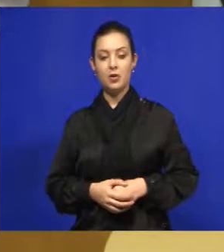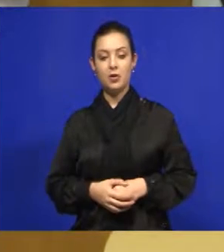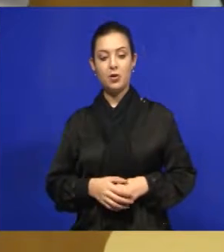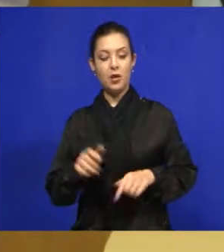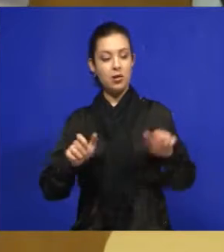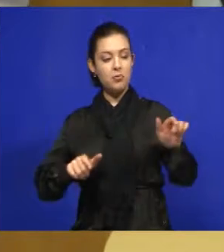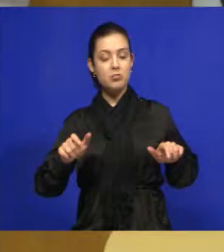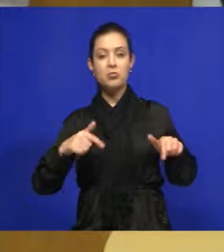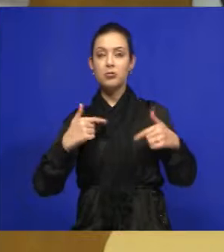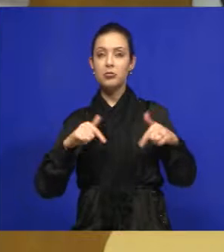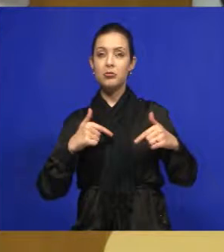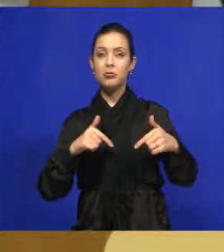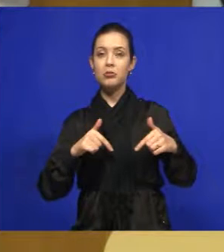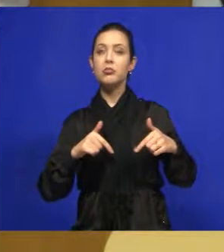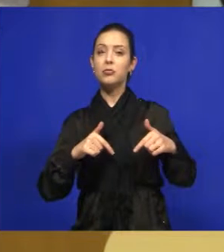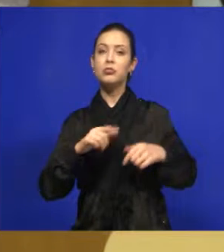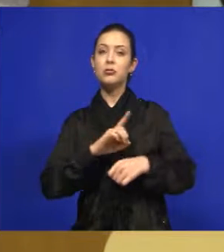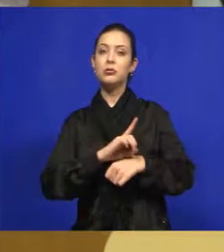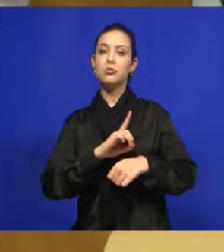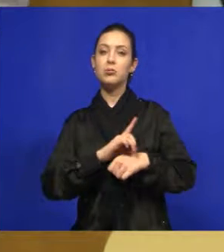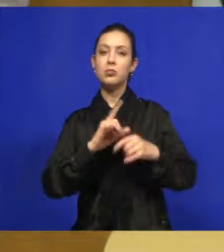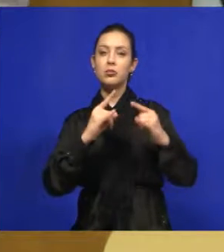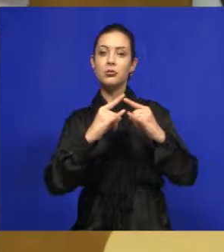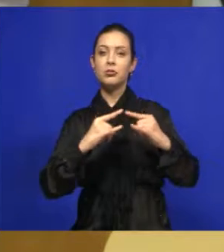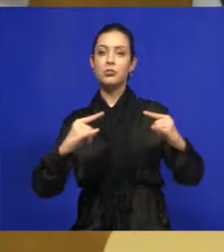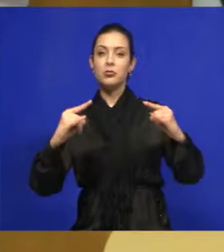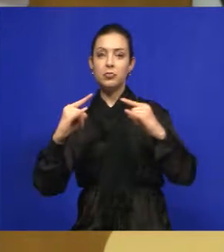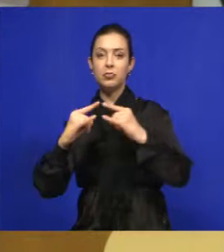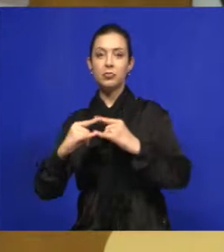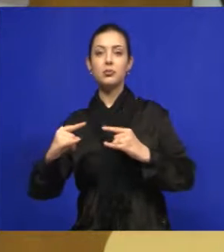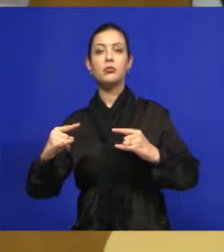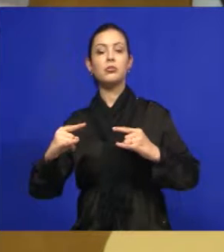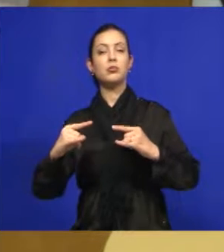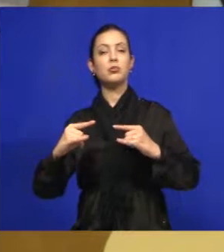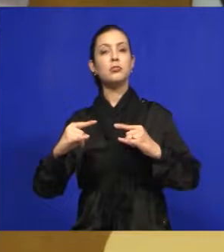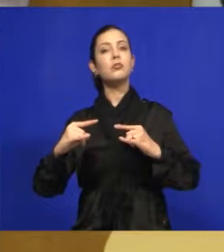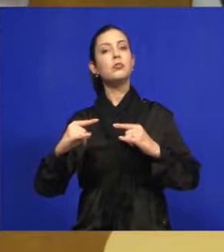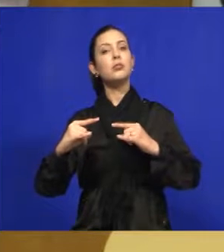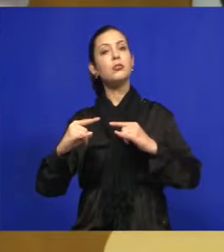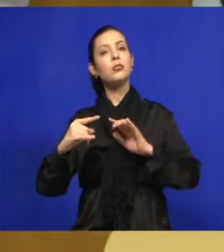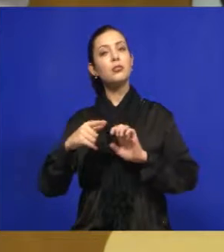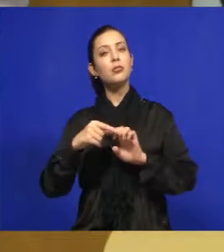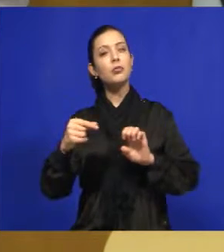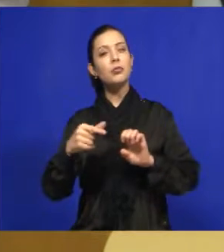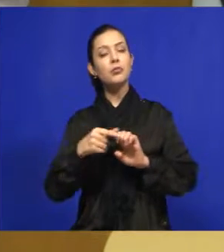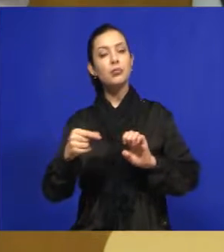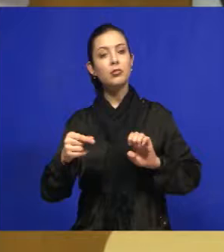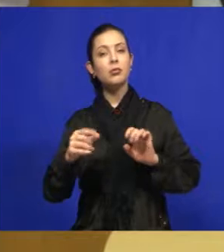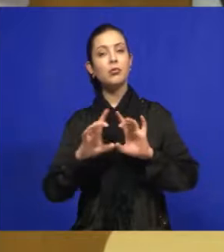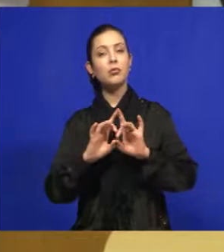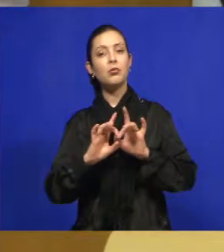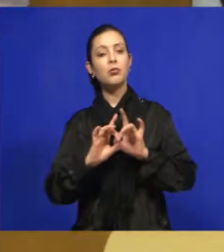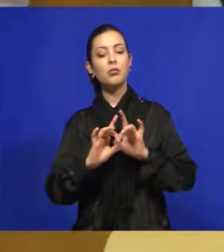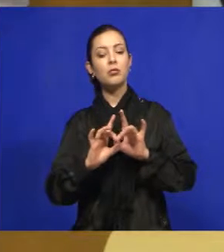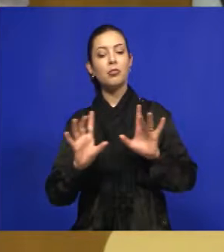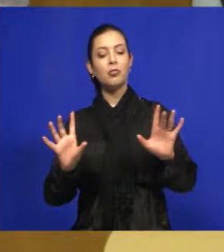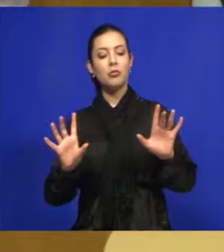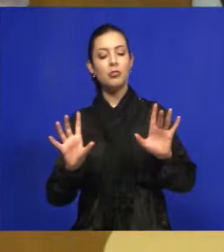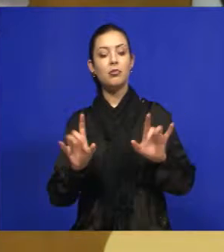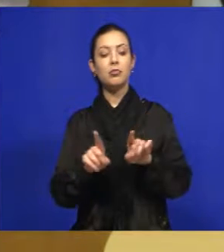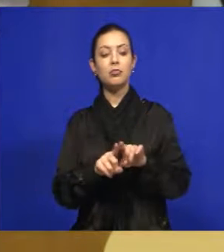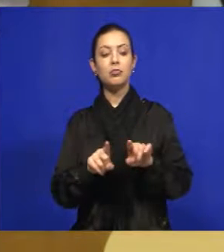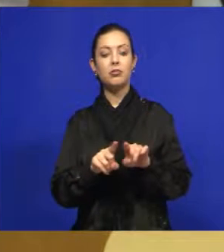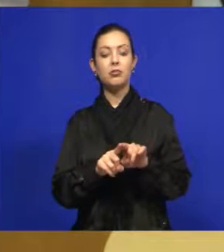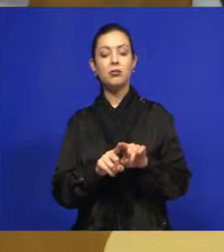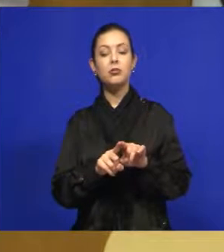trabalhadores, os proprietários, os empresários do ramo da feira livre, que também